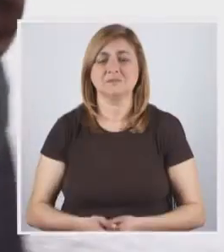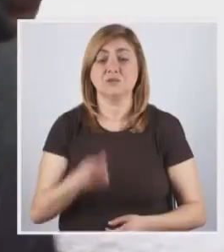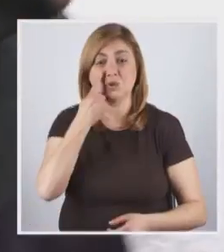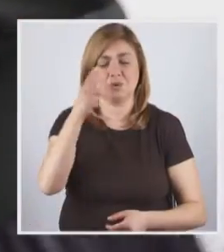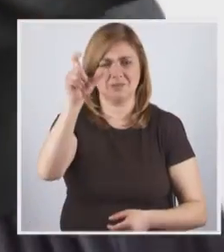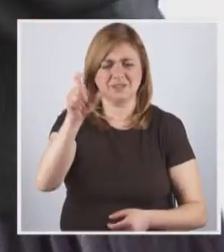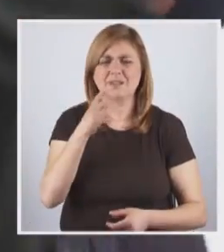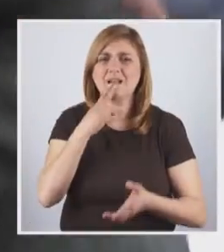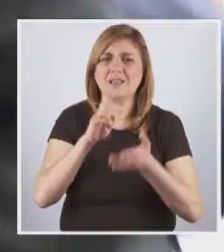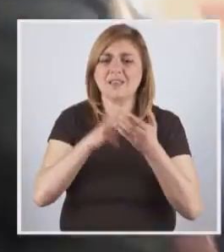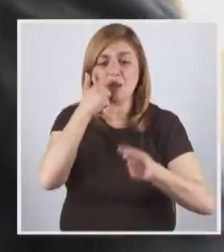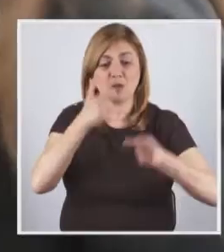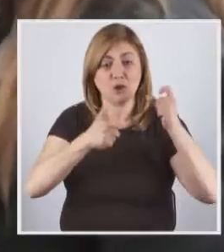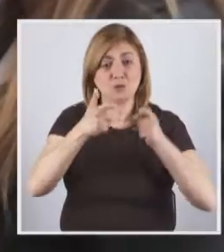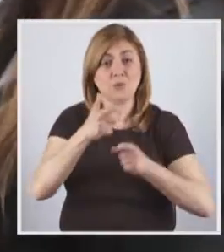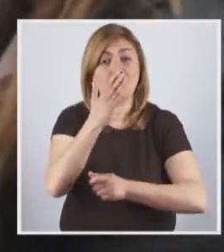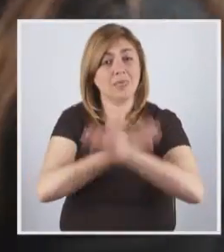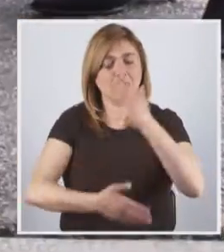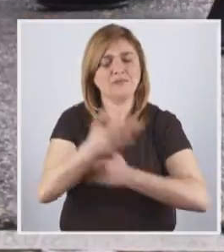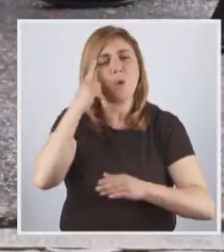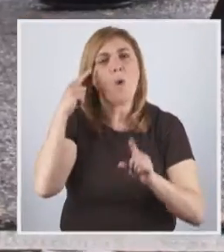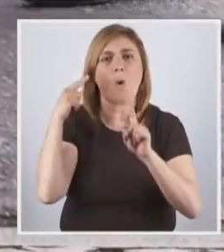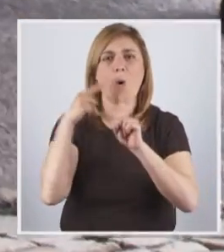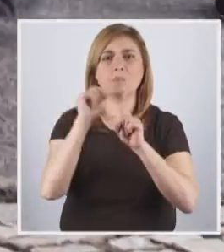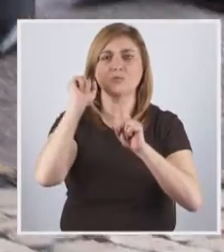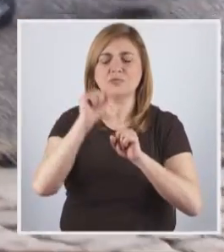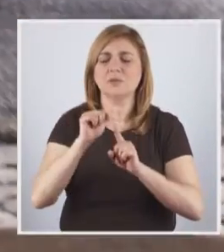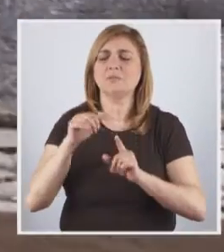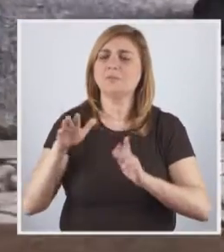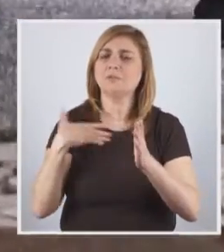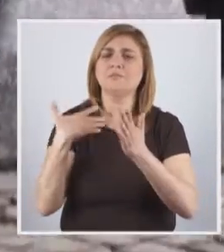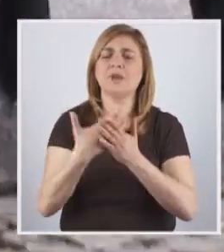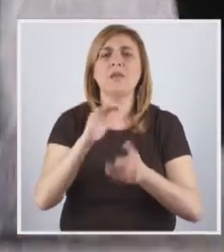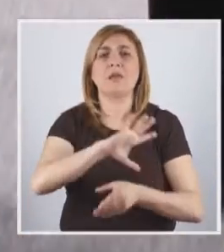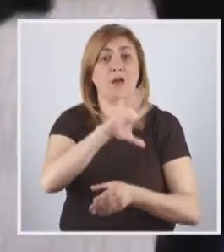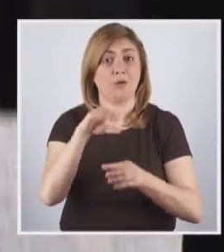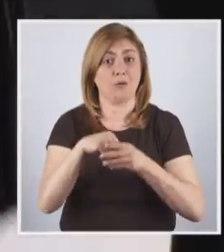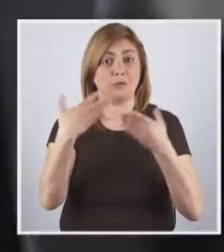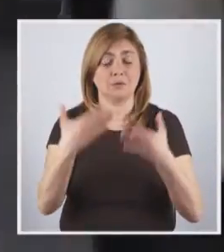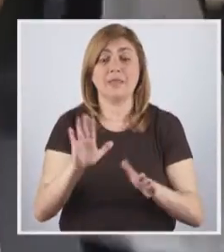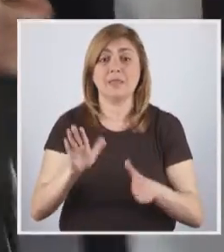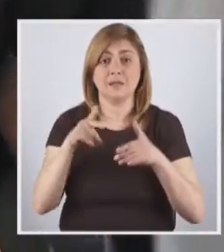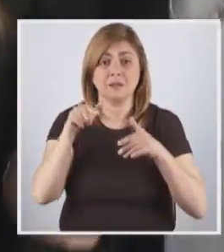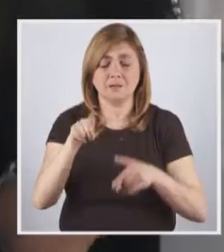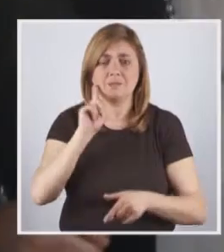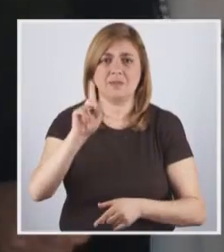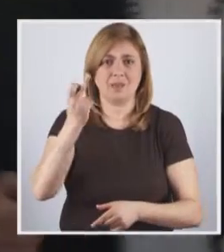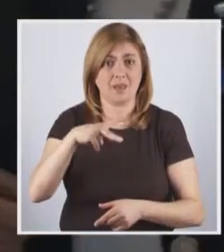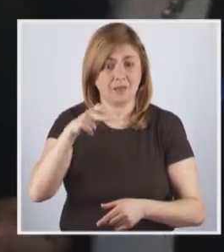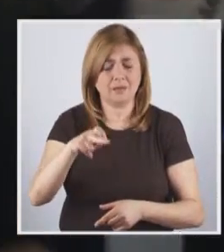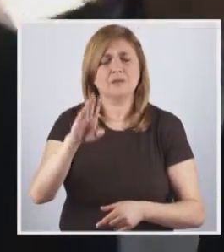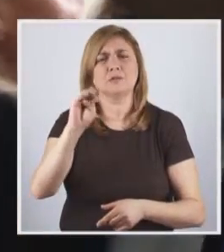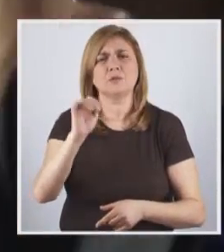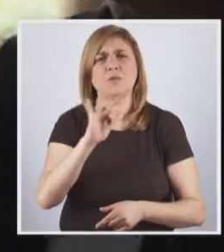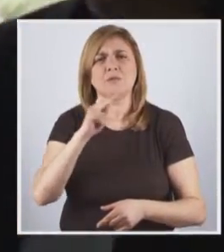Conhecer a realidade das pessoas com deficiência é o objetivo dos Percursos pela Inclusão, a iniciativa traçada por Ana Sofia